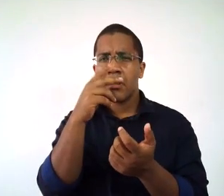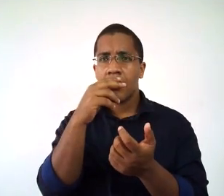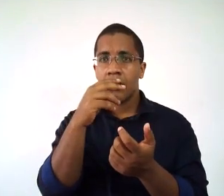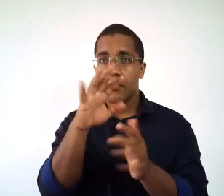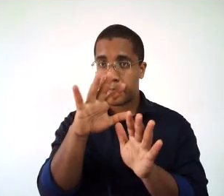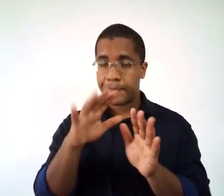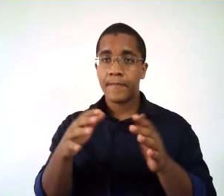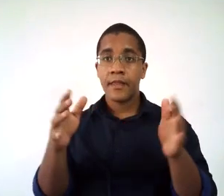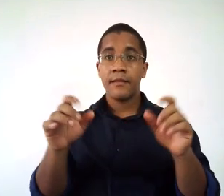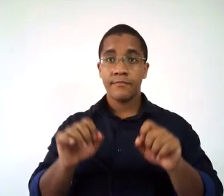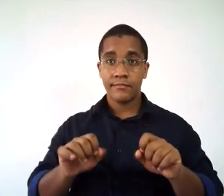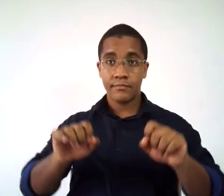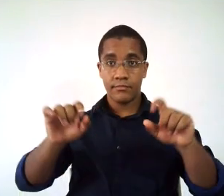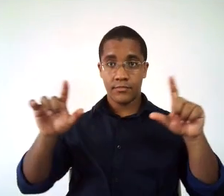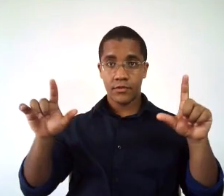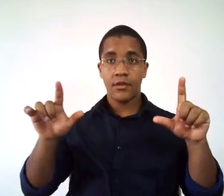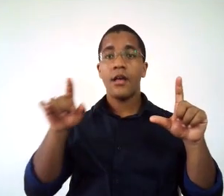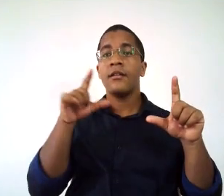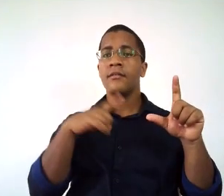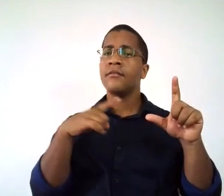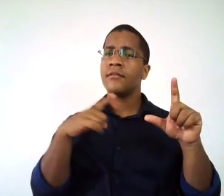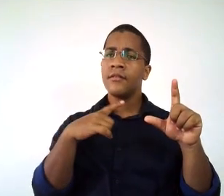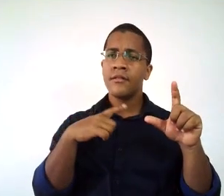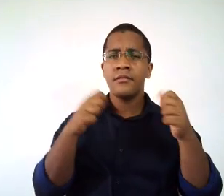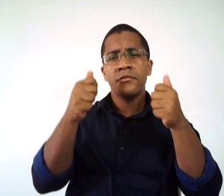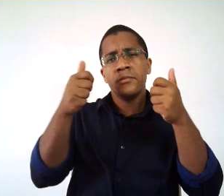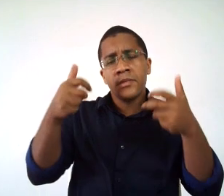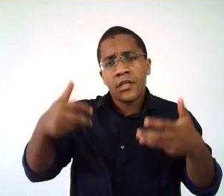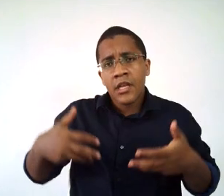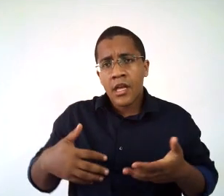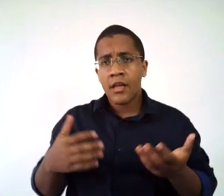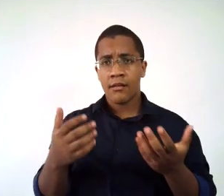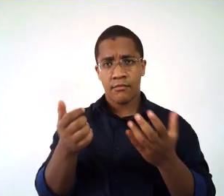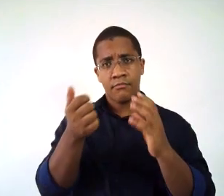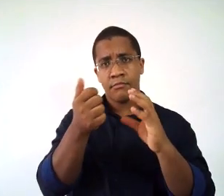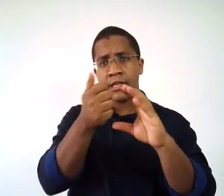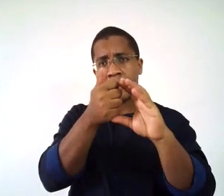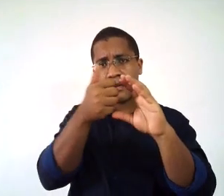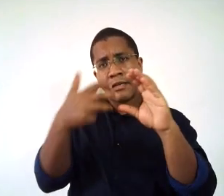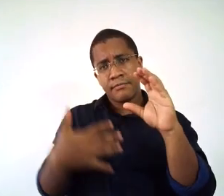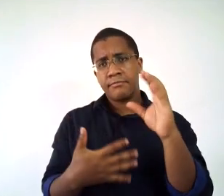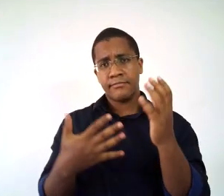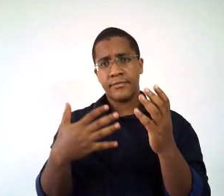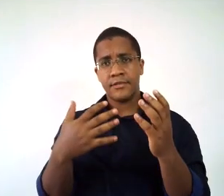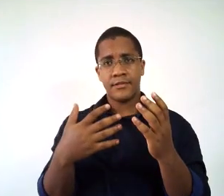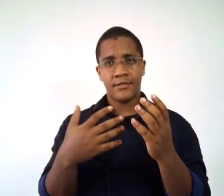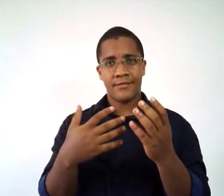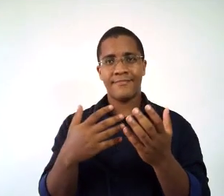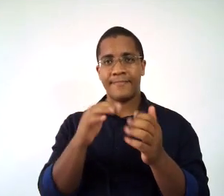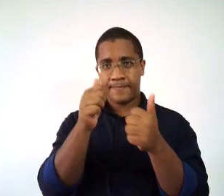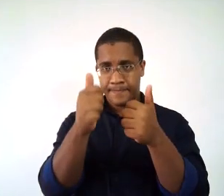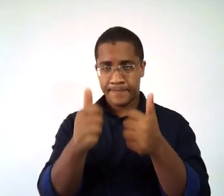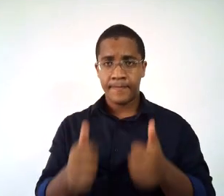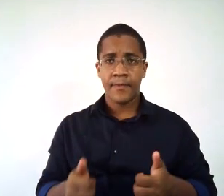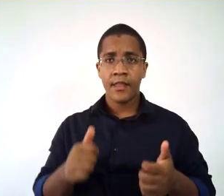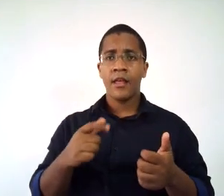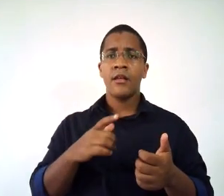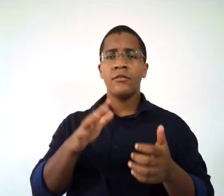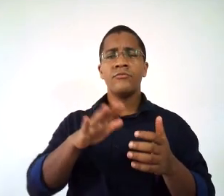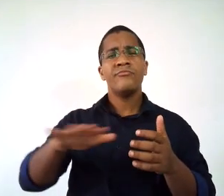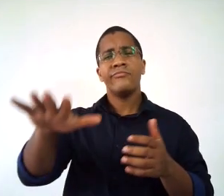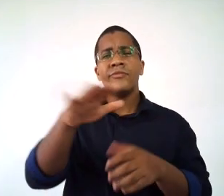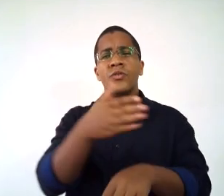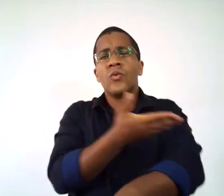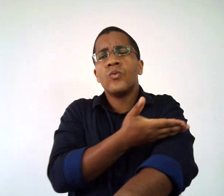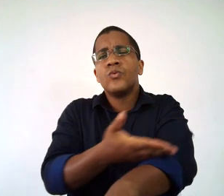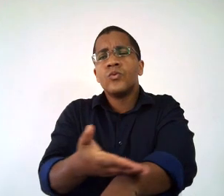ver na tela, um pouquinho do que seria essa caracterização. Então é comum a gente utilizar as